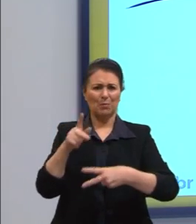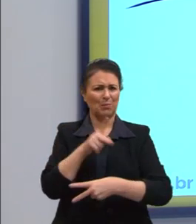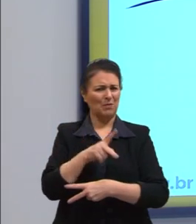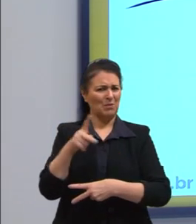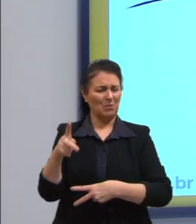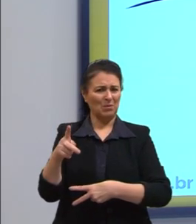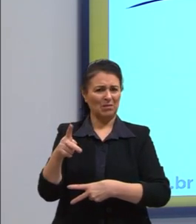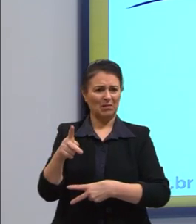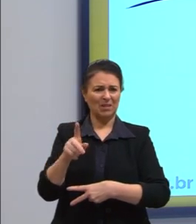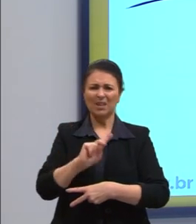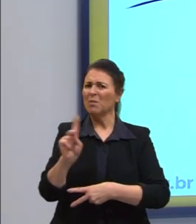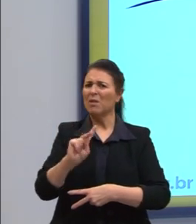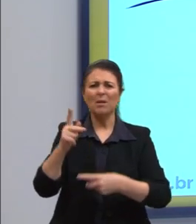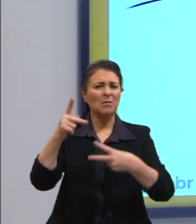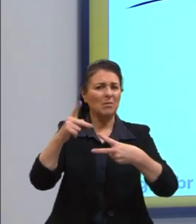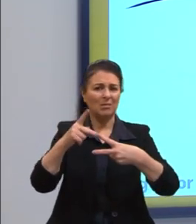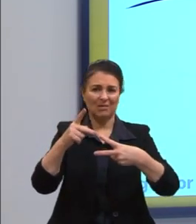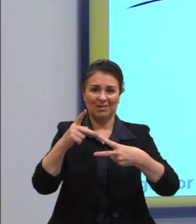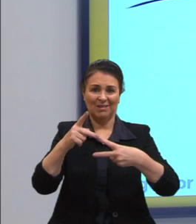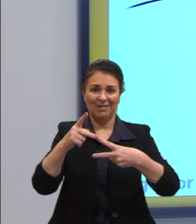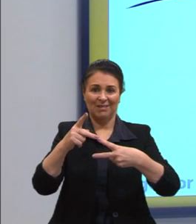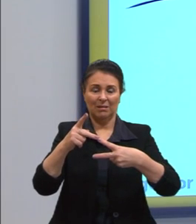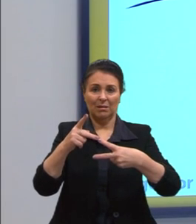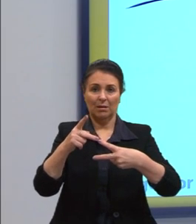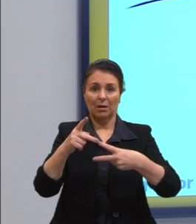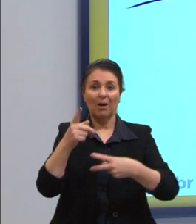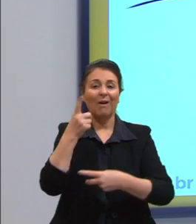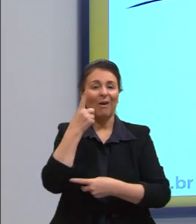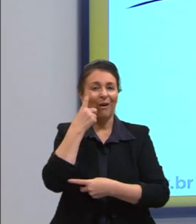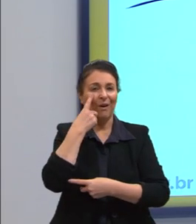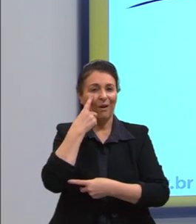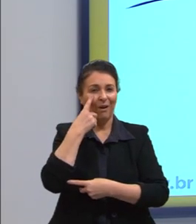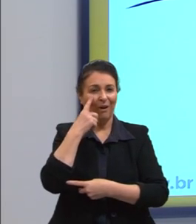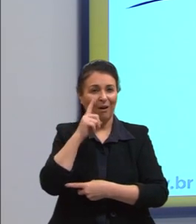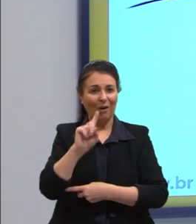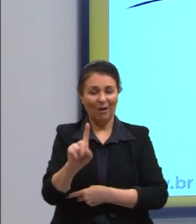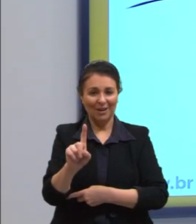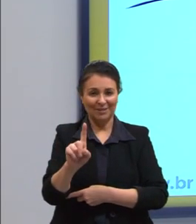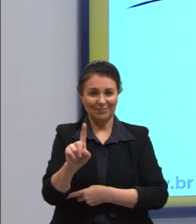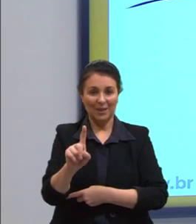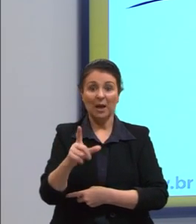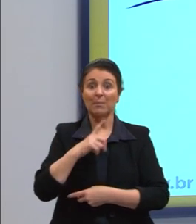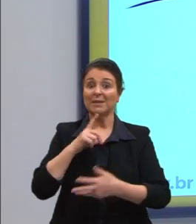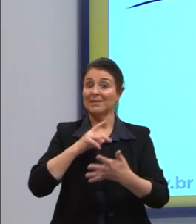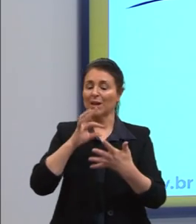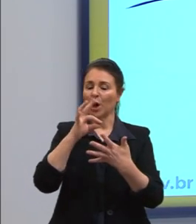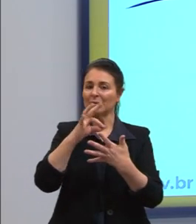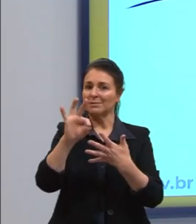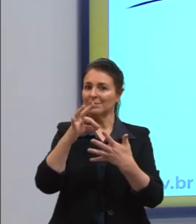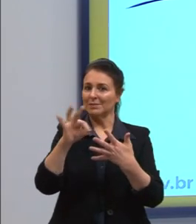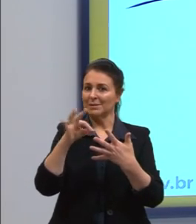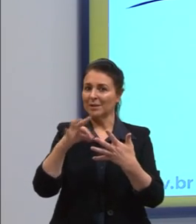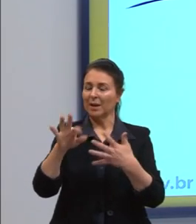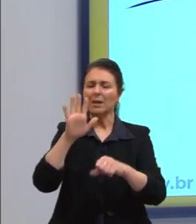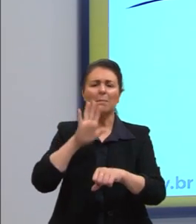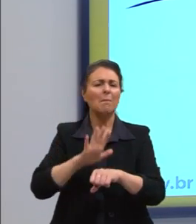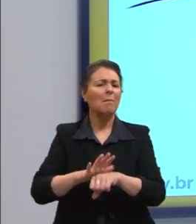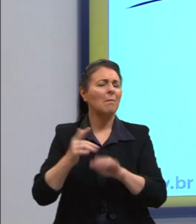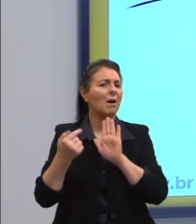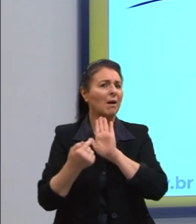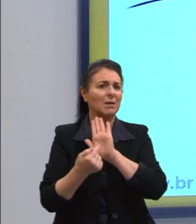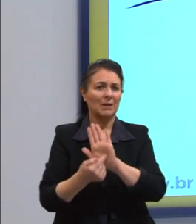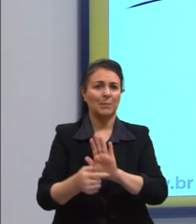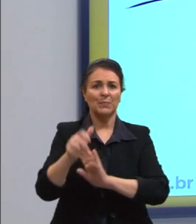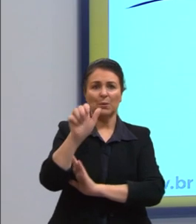as preposições. Aqui estão elas. Mas eu destaco ainda para vocês quais são as que mais aparecem.